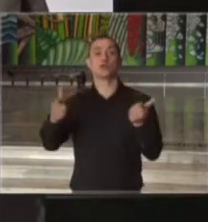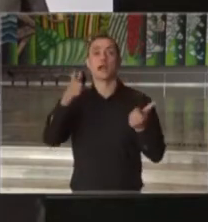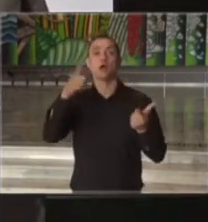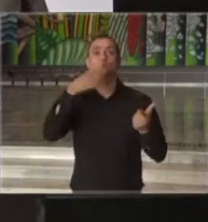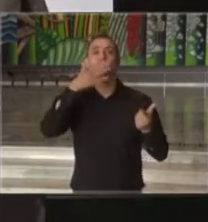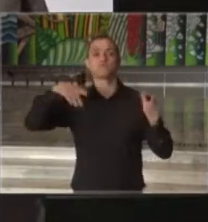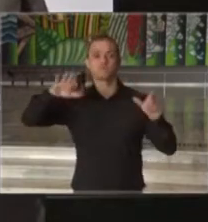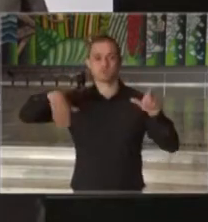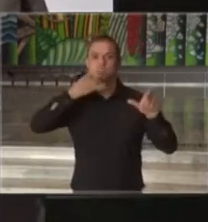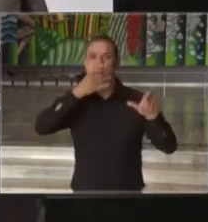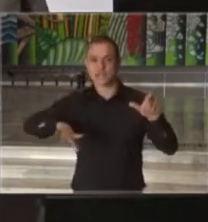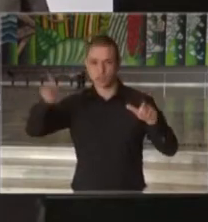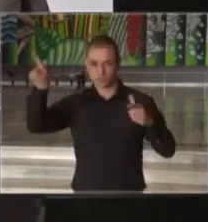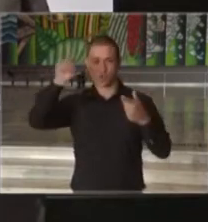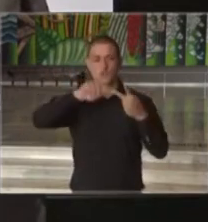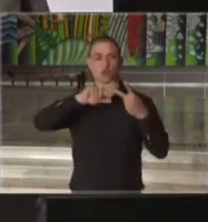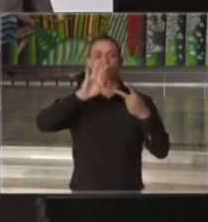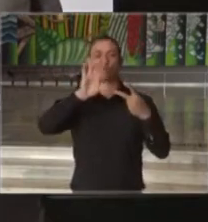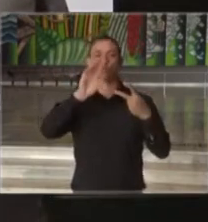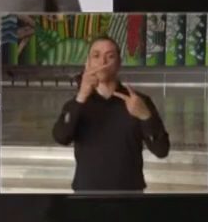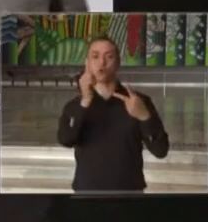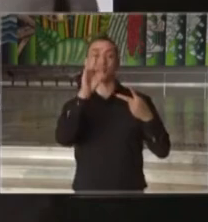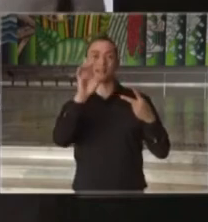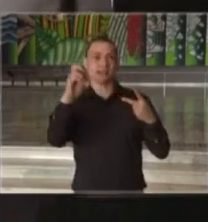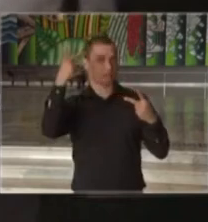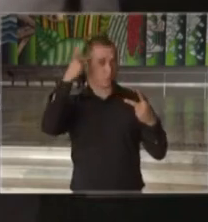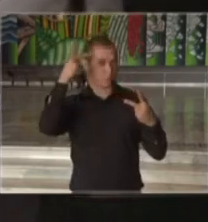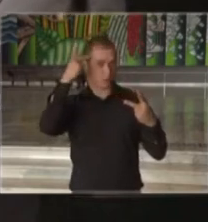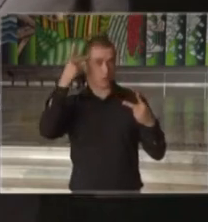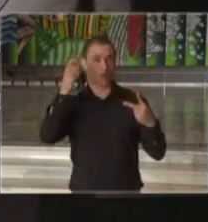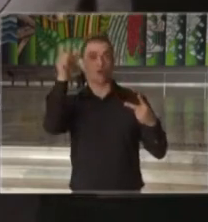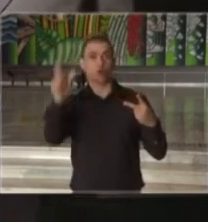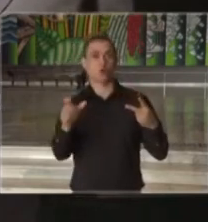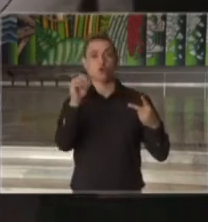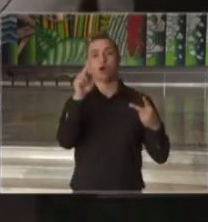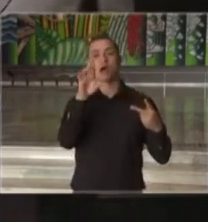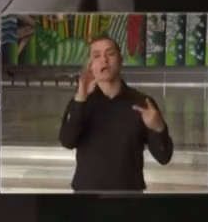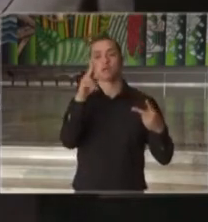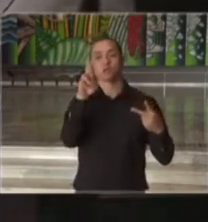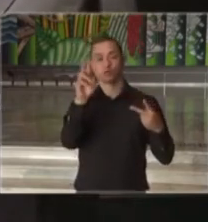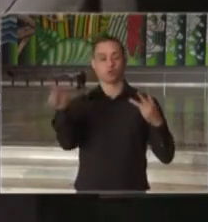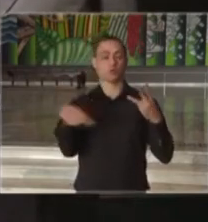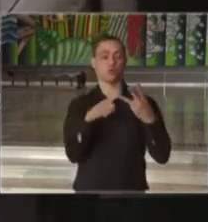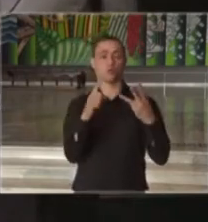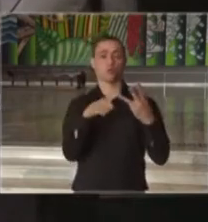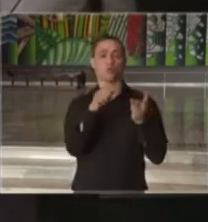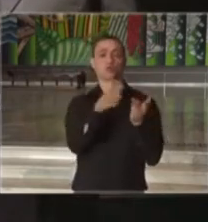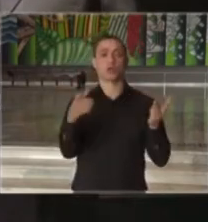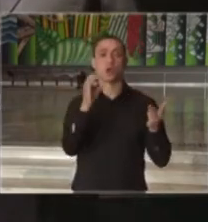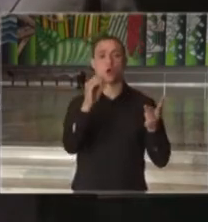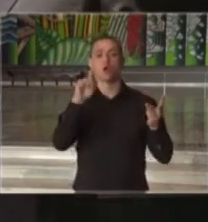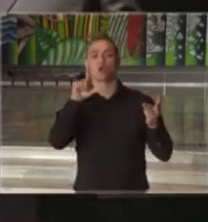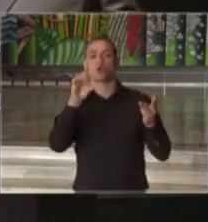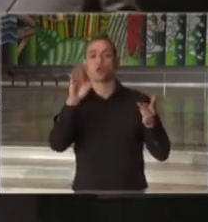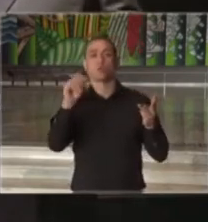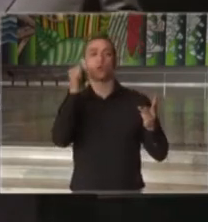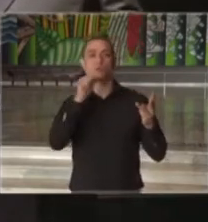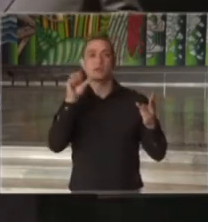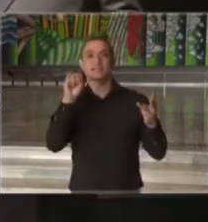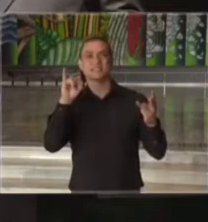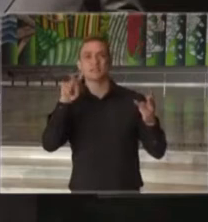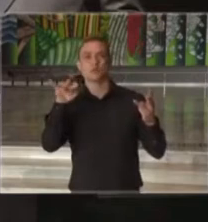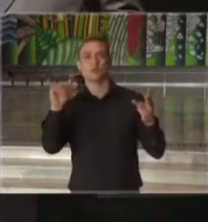litoral de São Paulo. A Folha de São Paulo, através do jornalista Arthur Rodrigues. E o jornal O Globo, através da Silvia